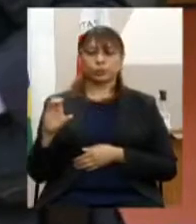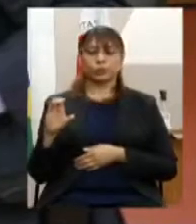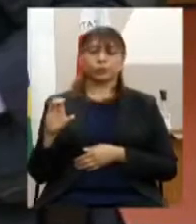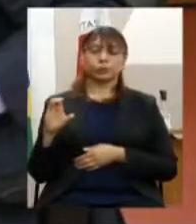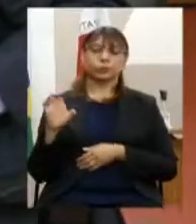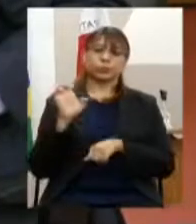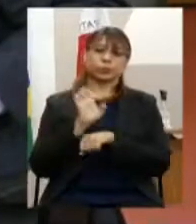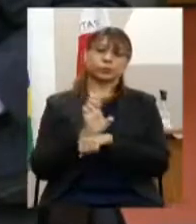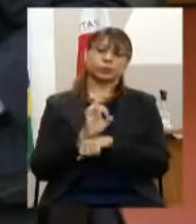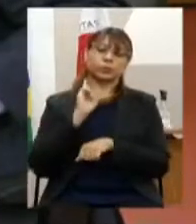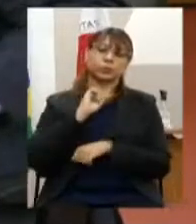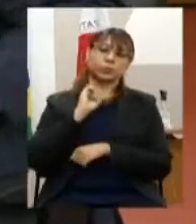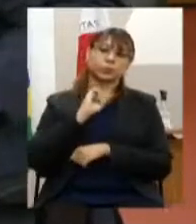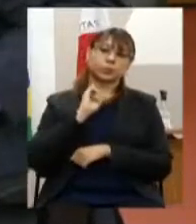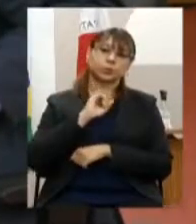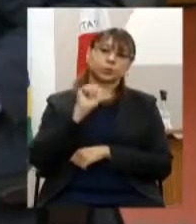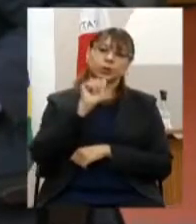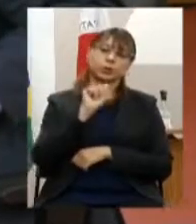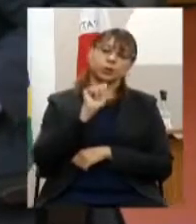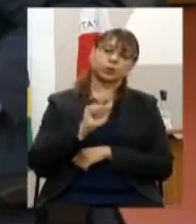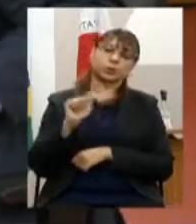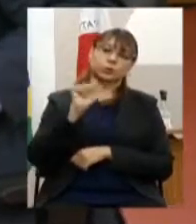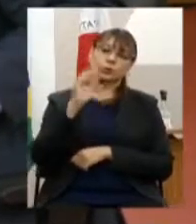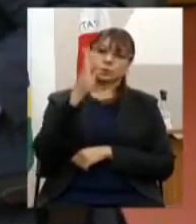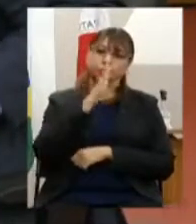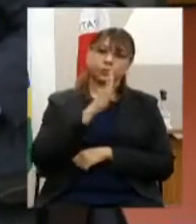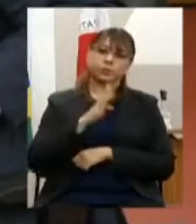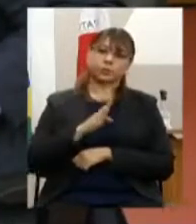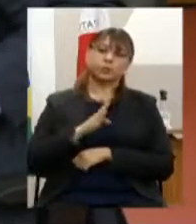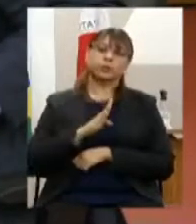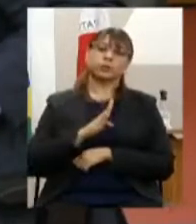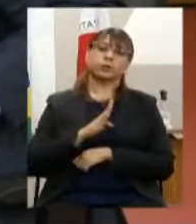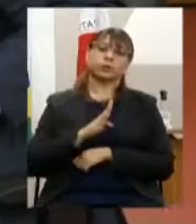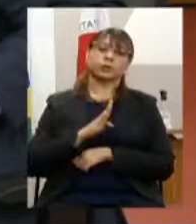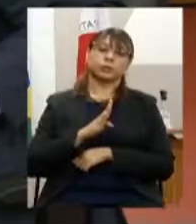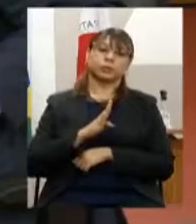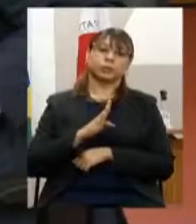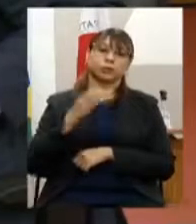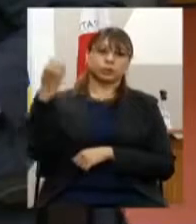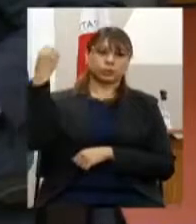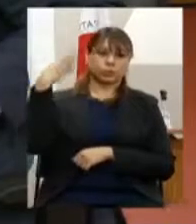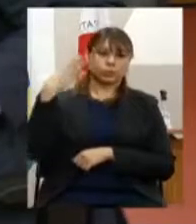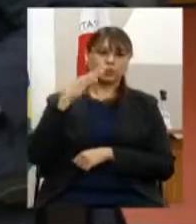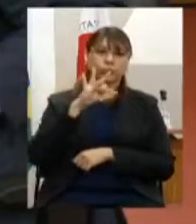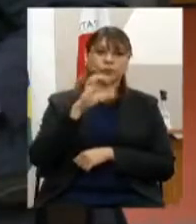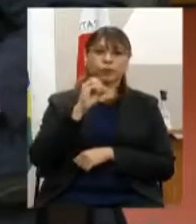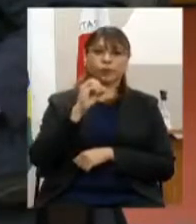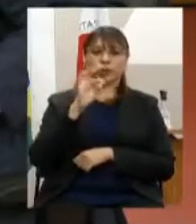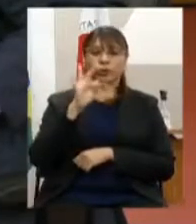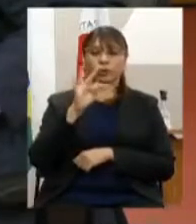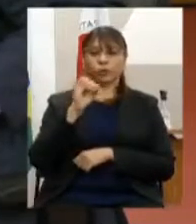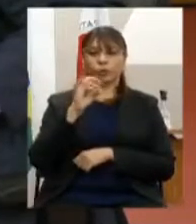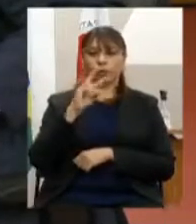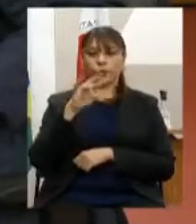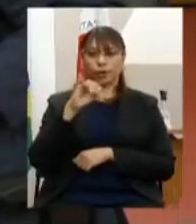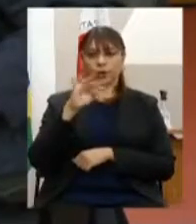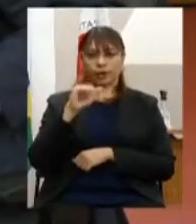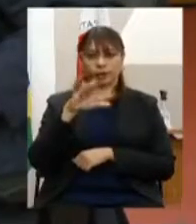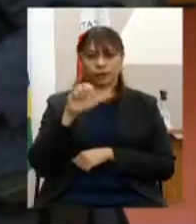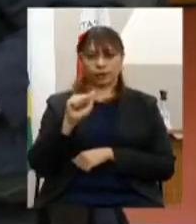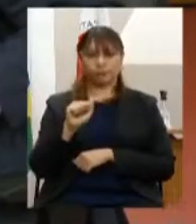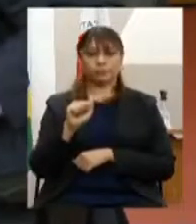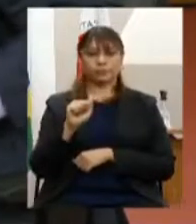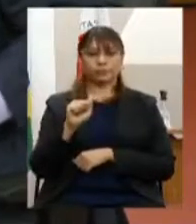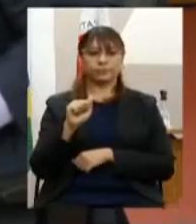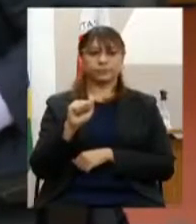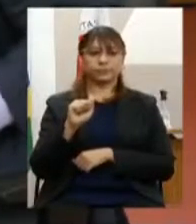em Minas Gerais da Associação Brasileira de Energia Solar Fotovoltaica Absolar, relator do tema